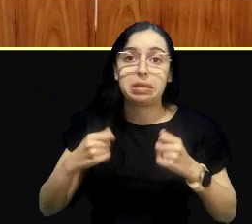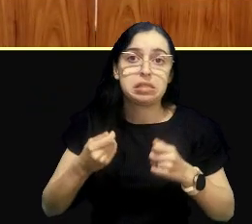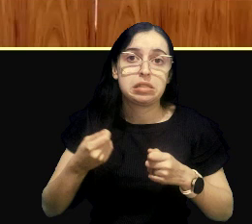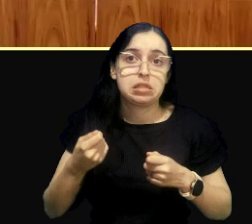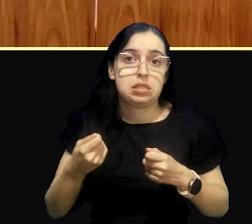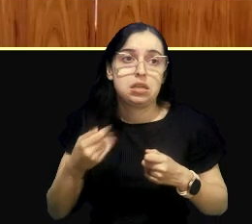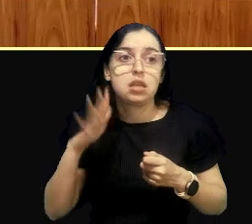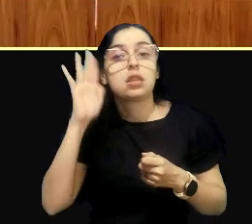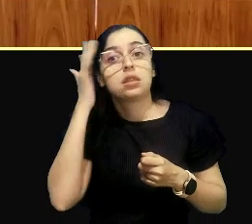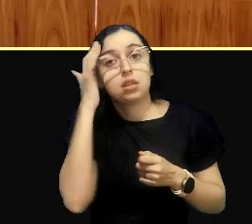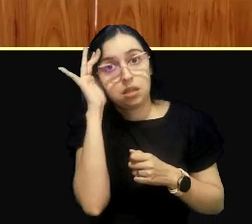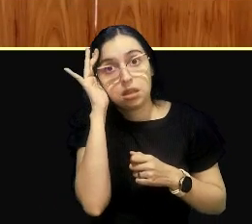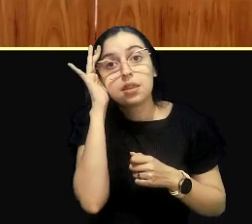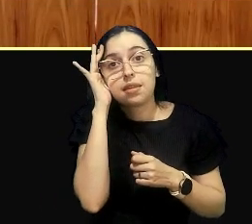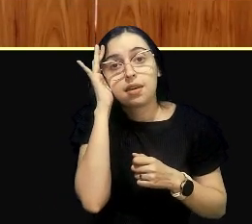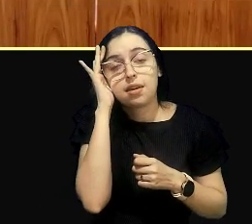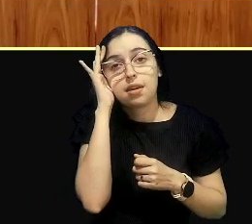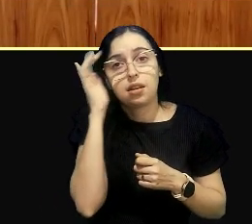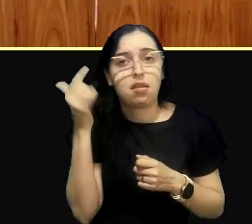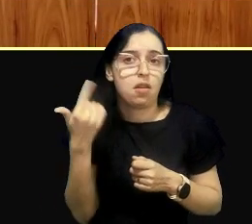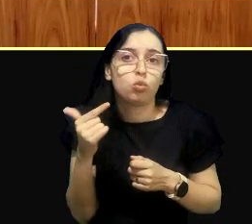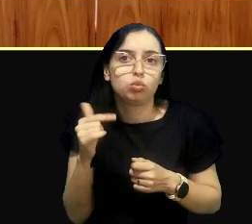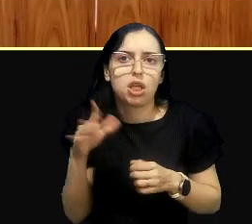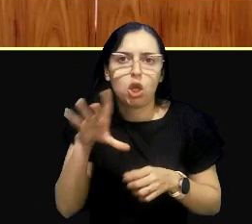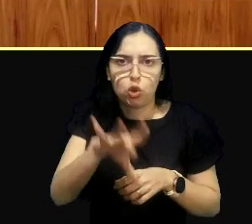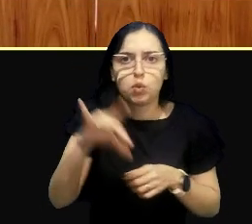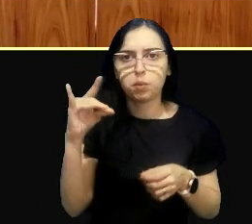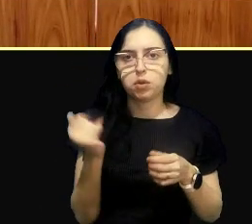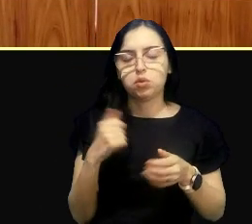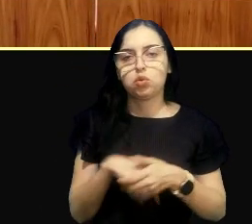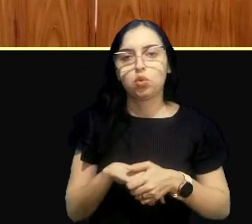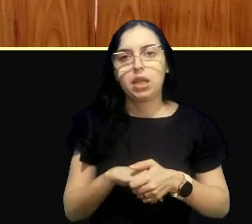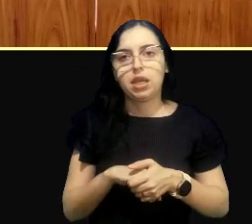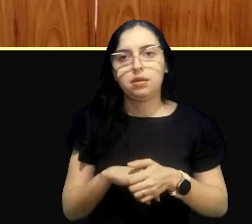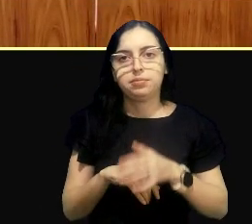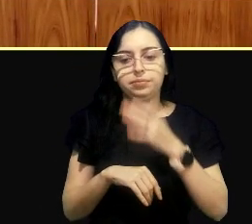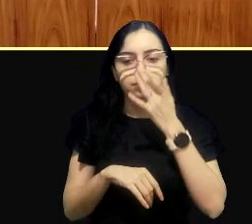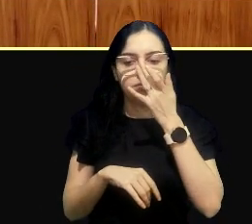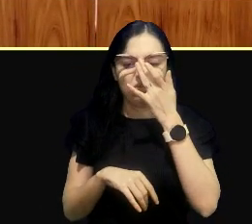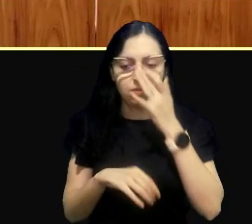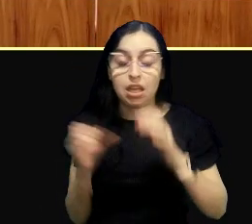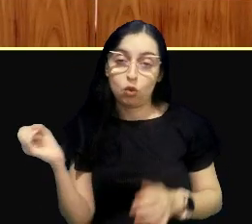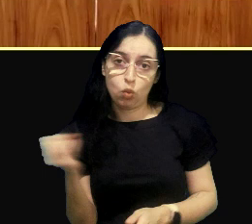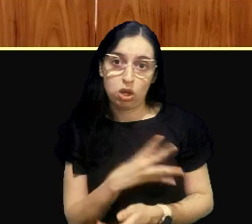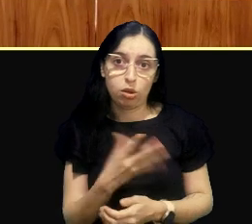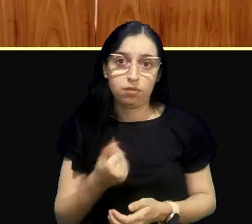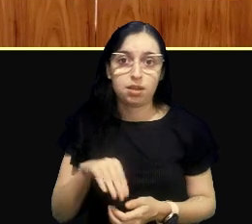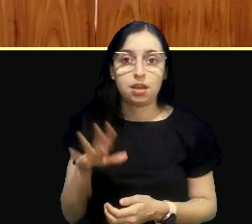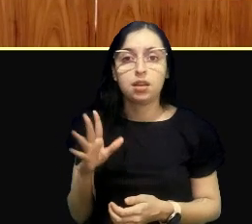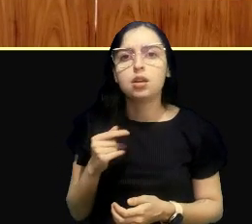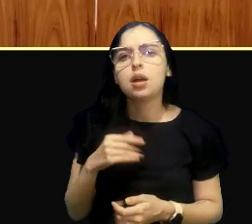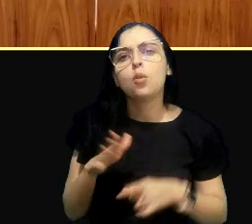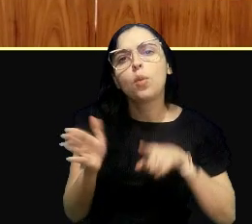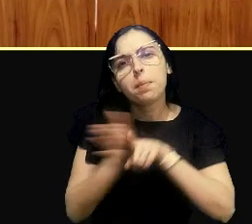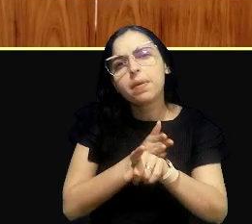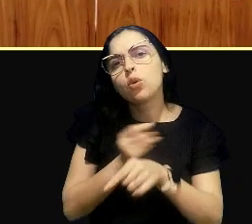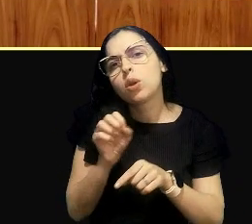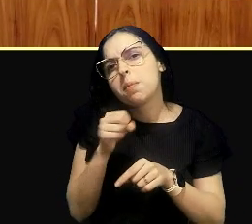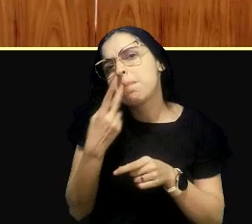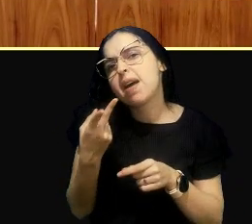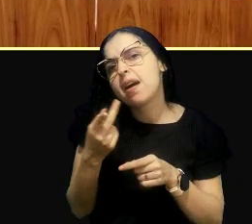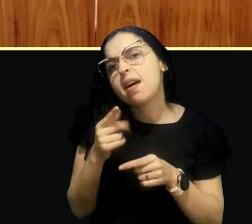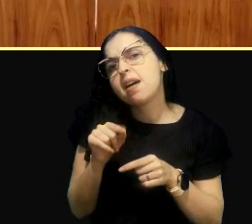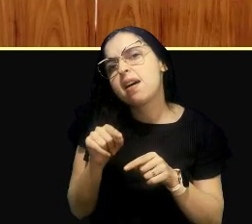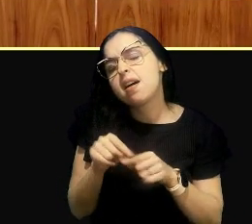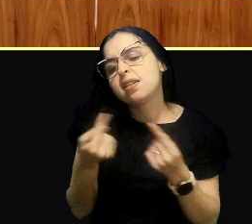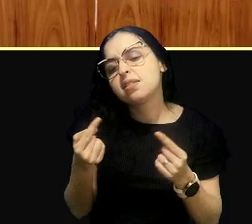compreender e tem que estar atualizado, né, então, eu acho, eu que tenho uma pergunta para fazer, mas eu acho que a gente podia